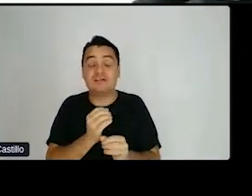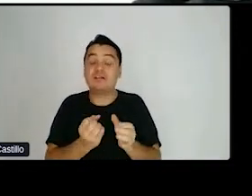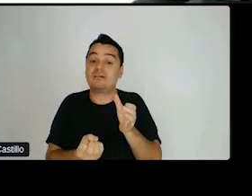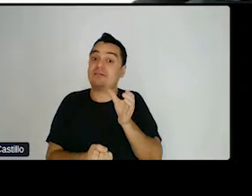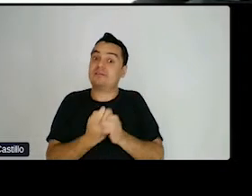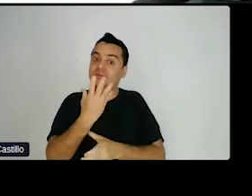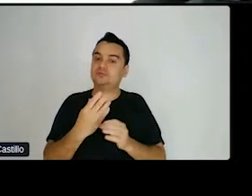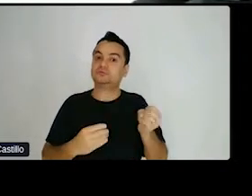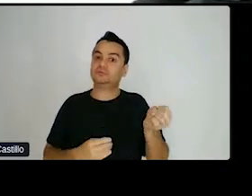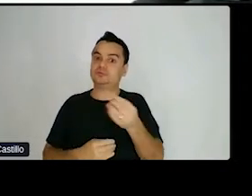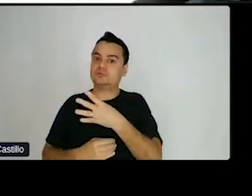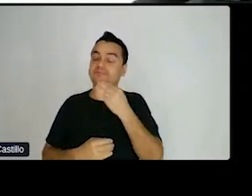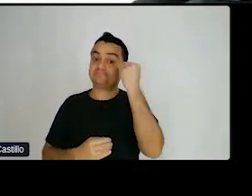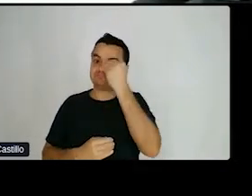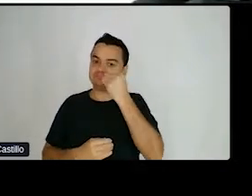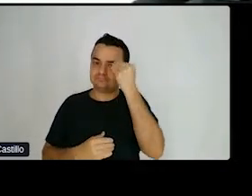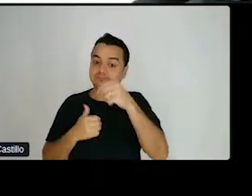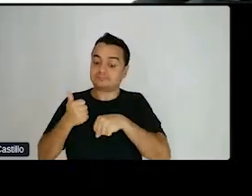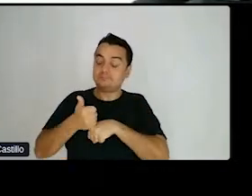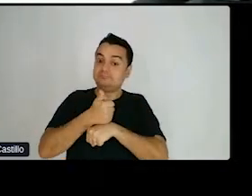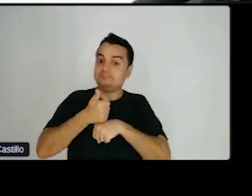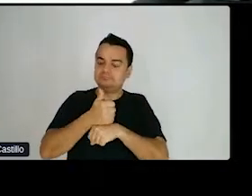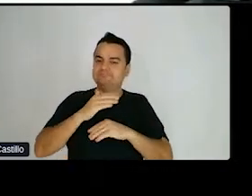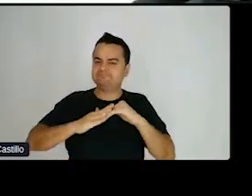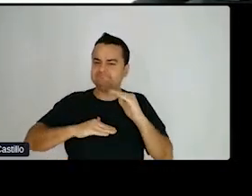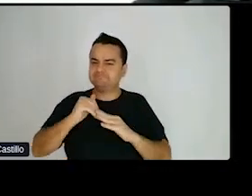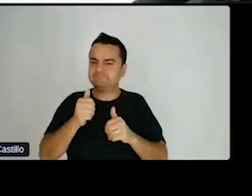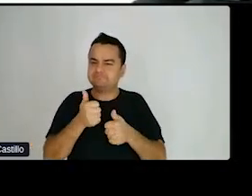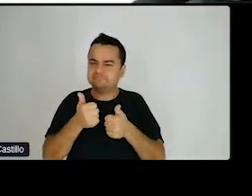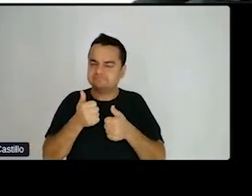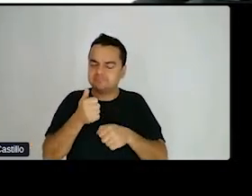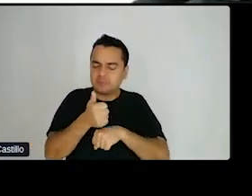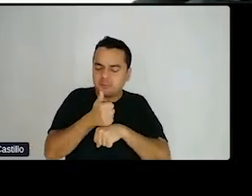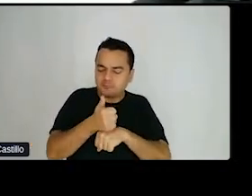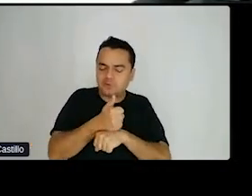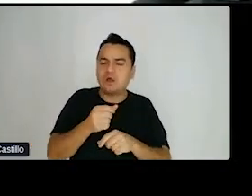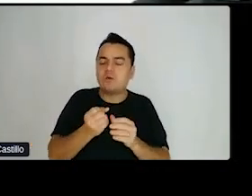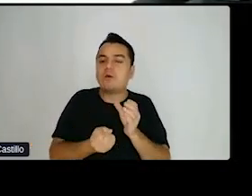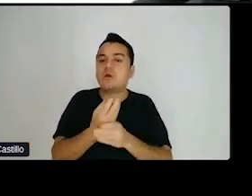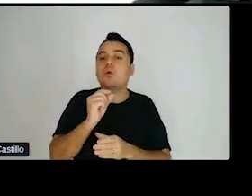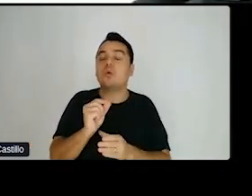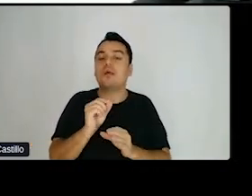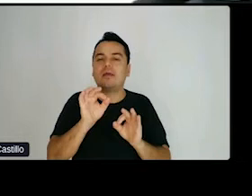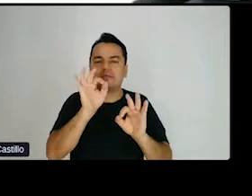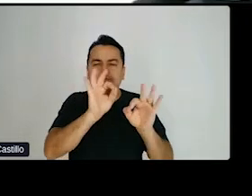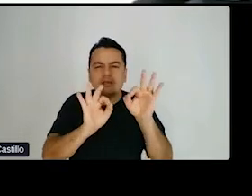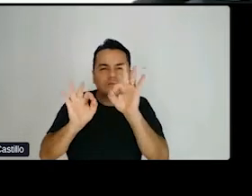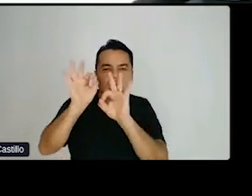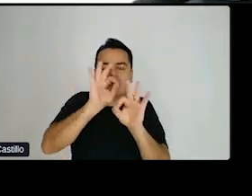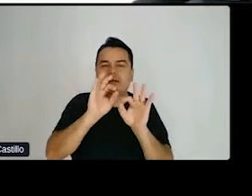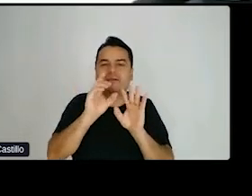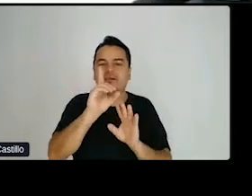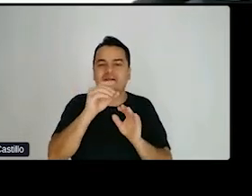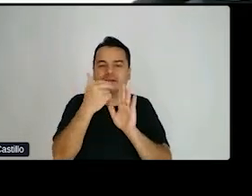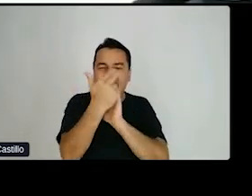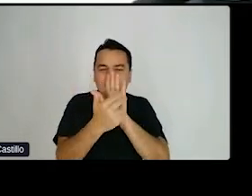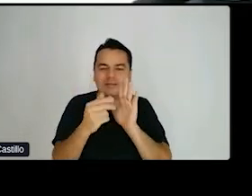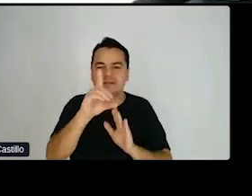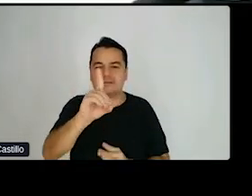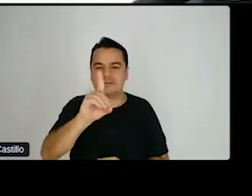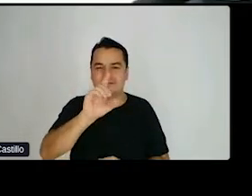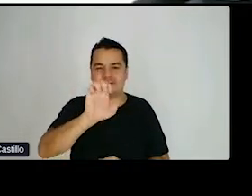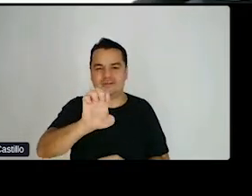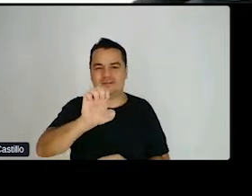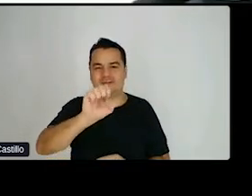uma nova especialidade na área de experiência do usuário, que é o designer de conteúdo. Segundo, é a pessoa que é